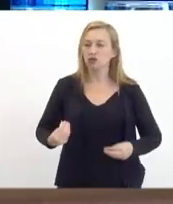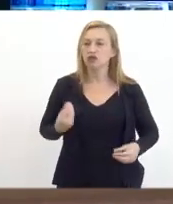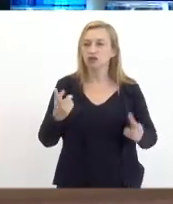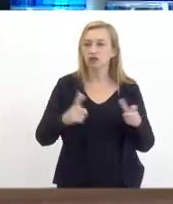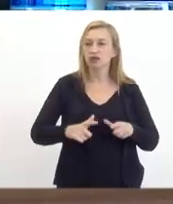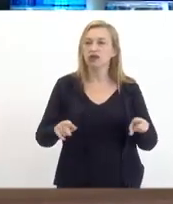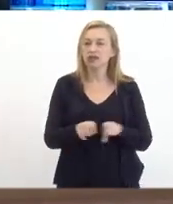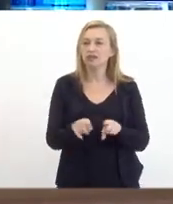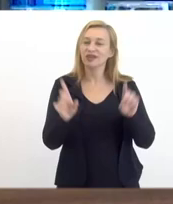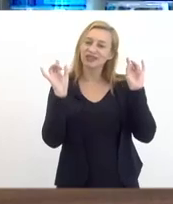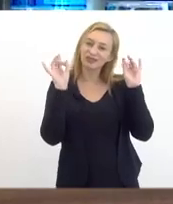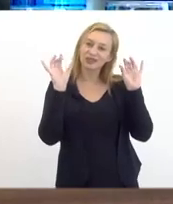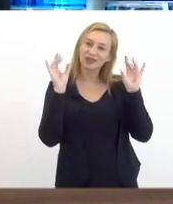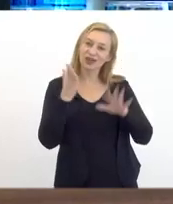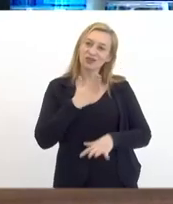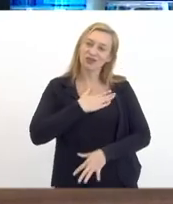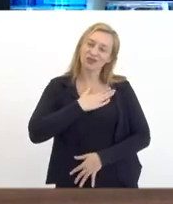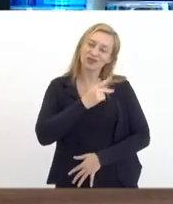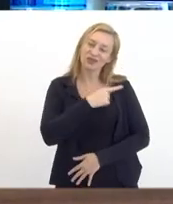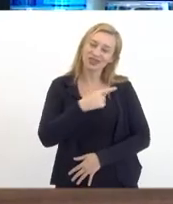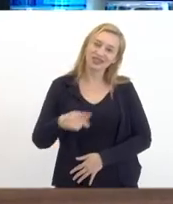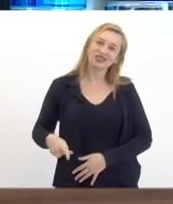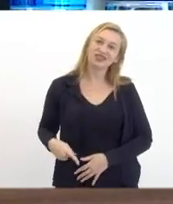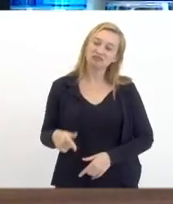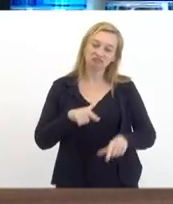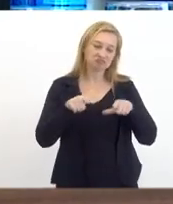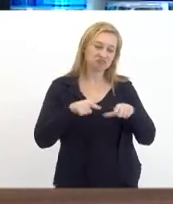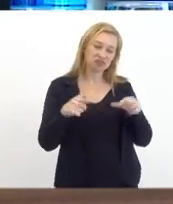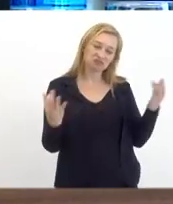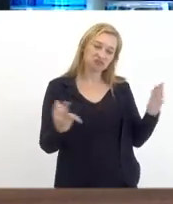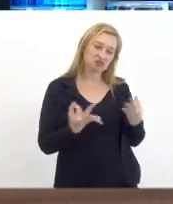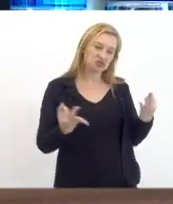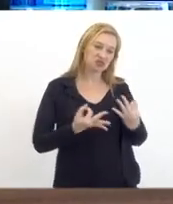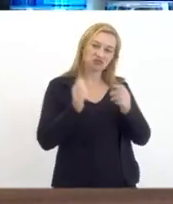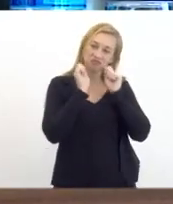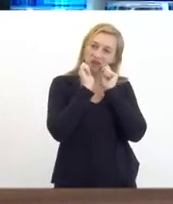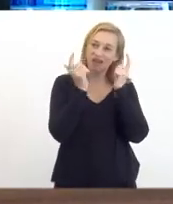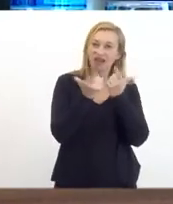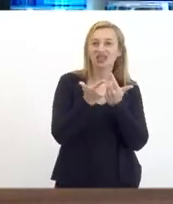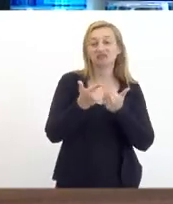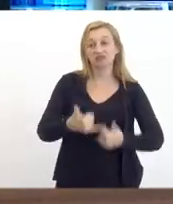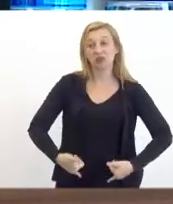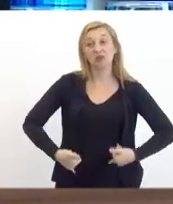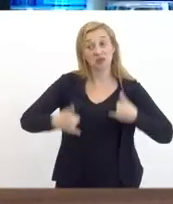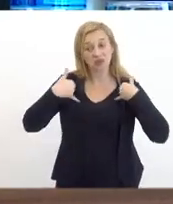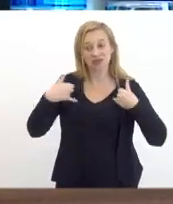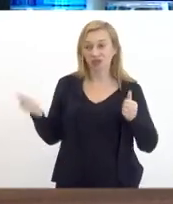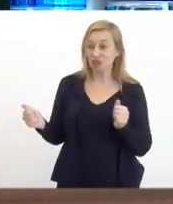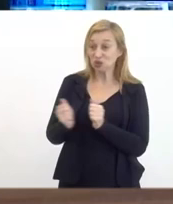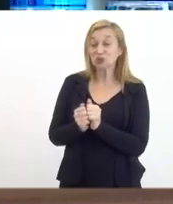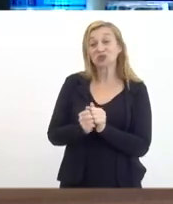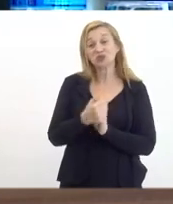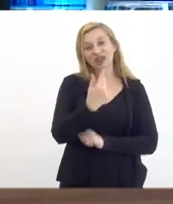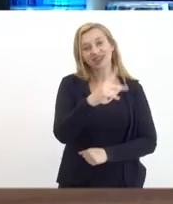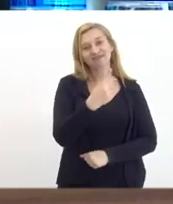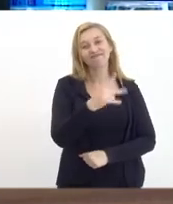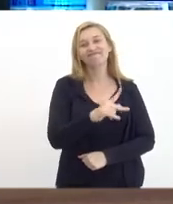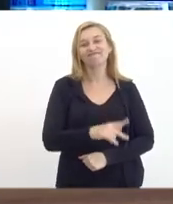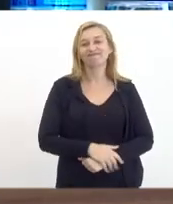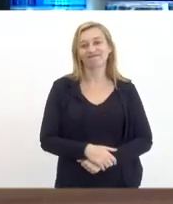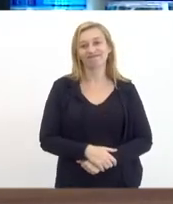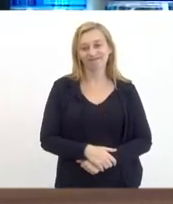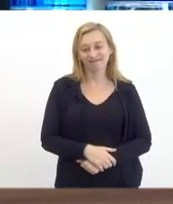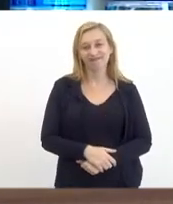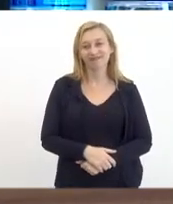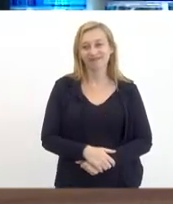presidente que vem fazendo um trabalho sensacional na Lerge qual tem orgulho de estar ao seu lado quando vem